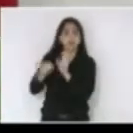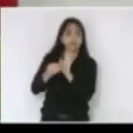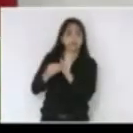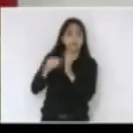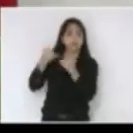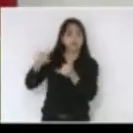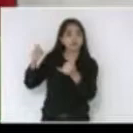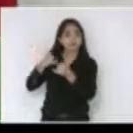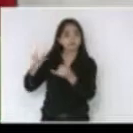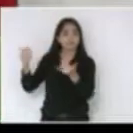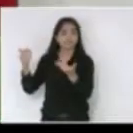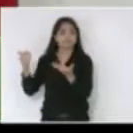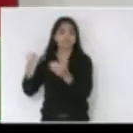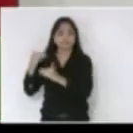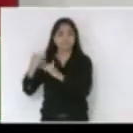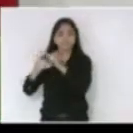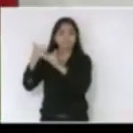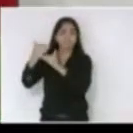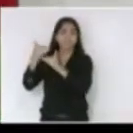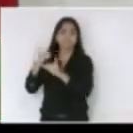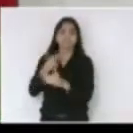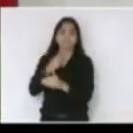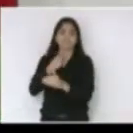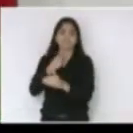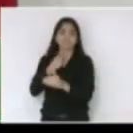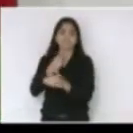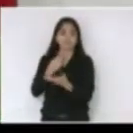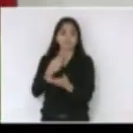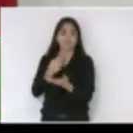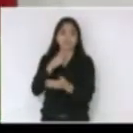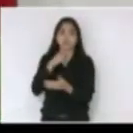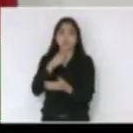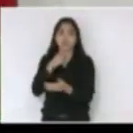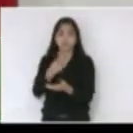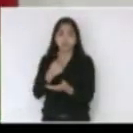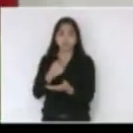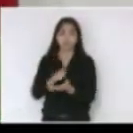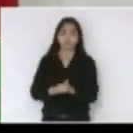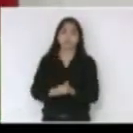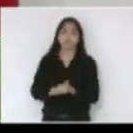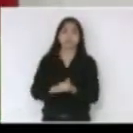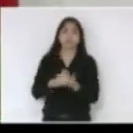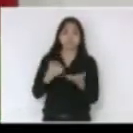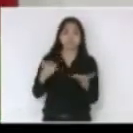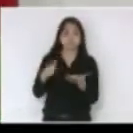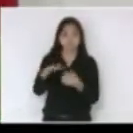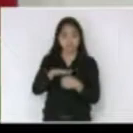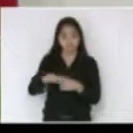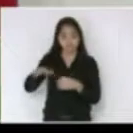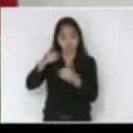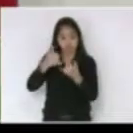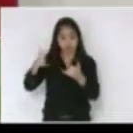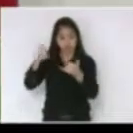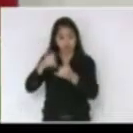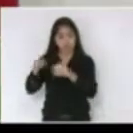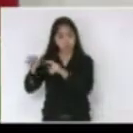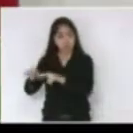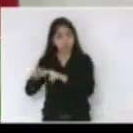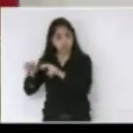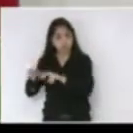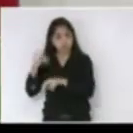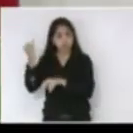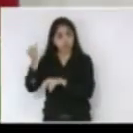que inibe o seu crescimento e nós temos outras questões a ser discutidas mas essa da eletrificação rural na minha opinião é